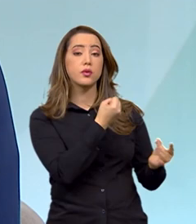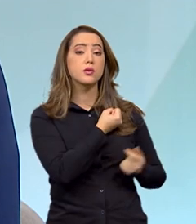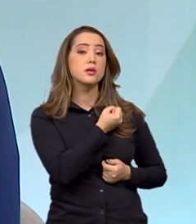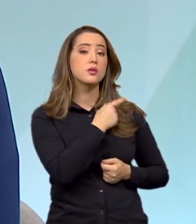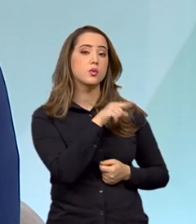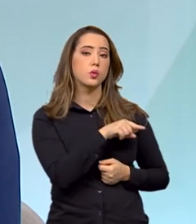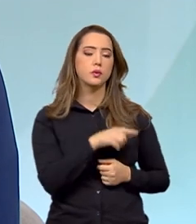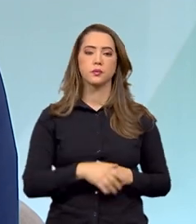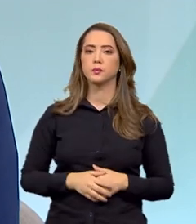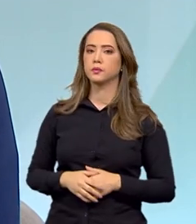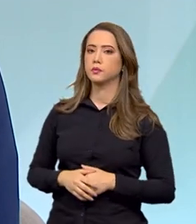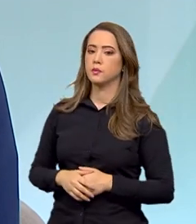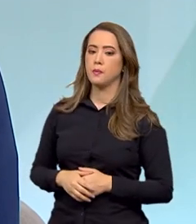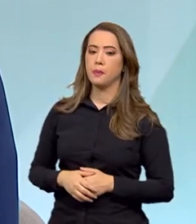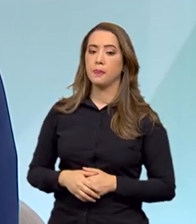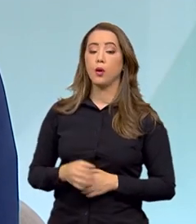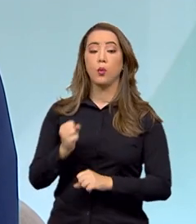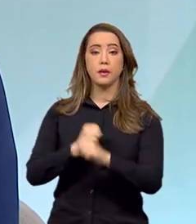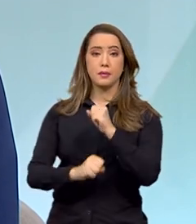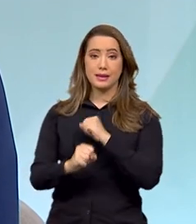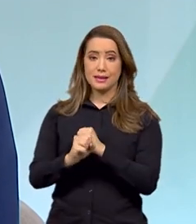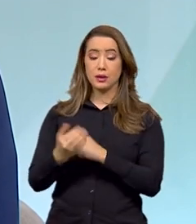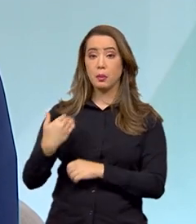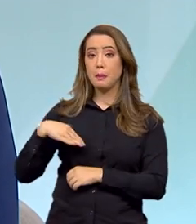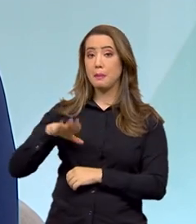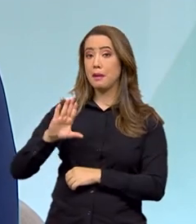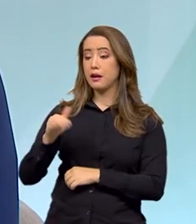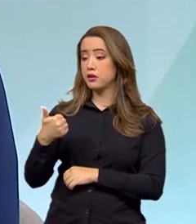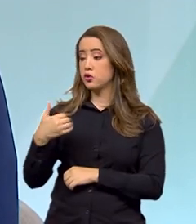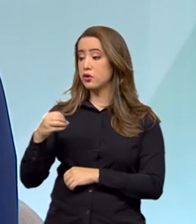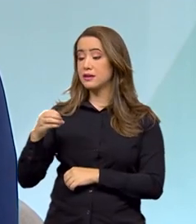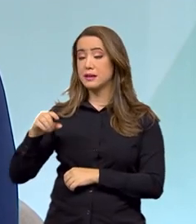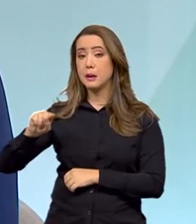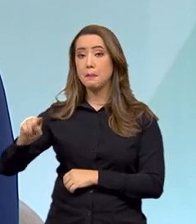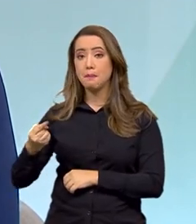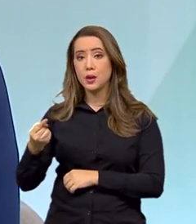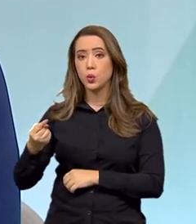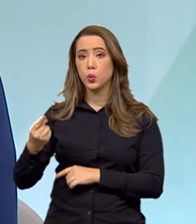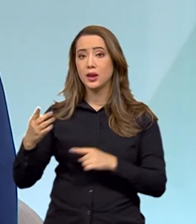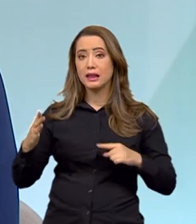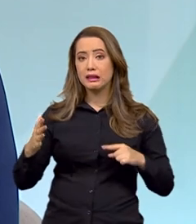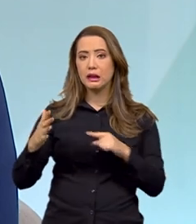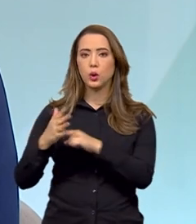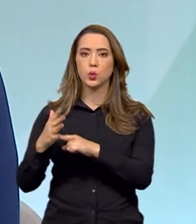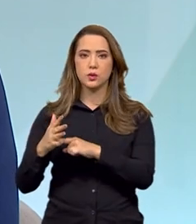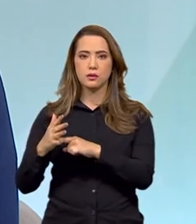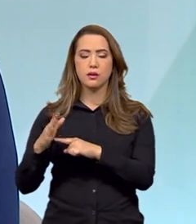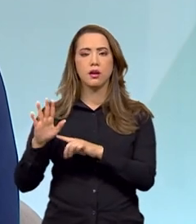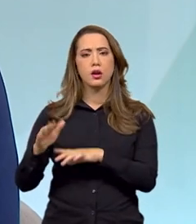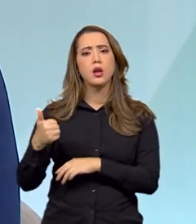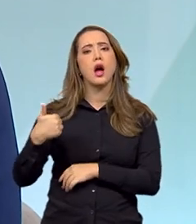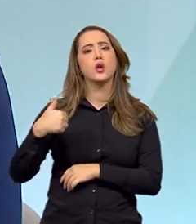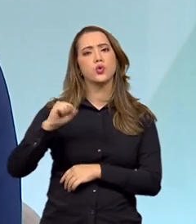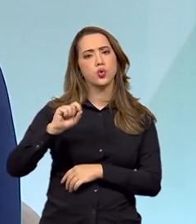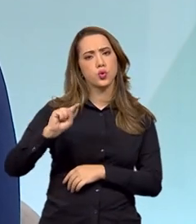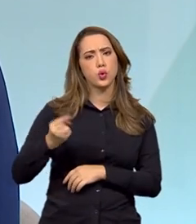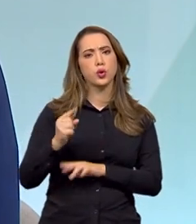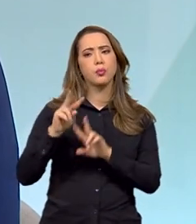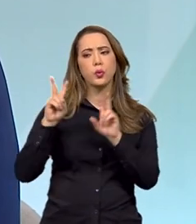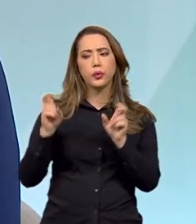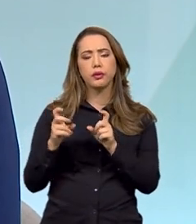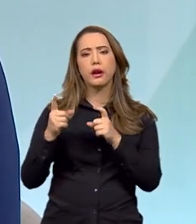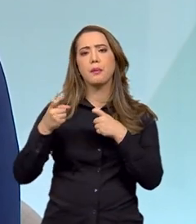recebeu, no ano passado, mais de 100 mil denúncias de violência contra crianças, dessas, como você colocou, 18 mil relacionadas à violência sexual.